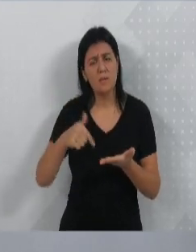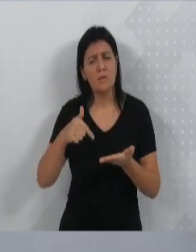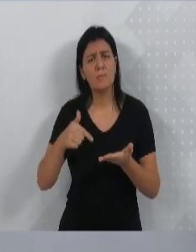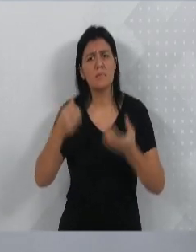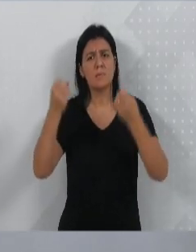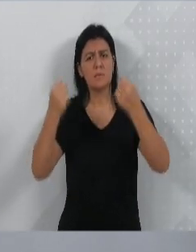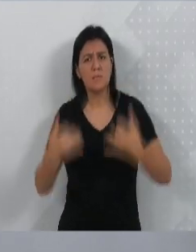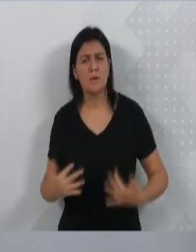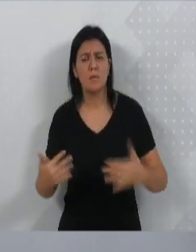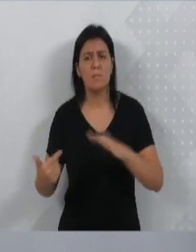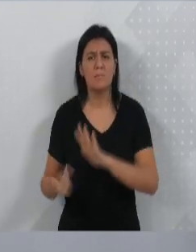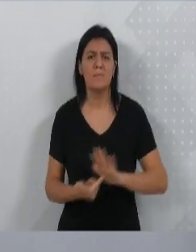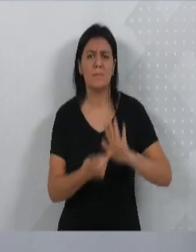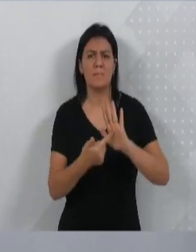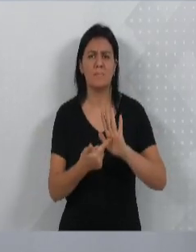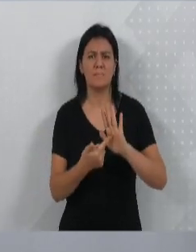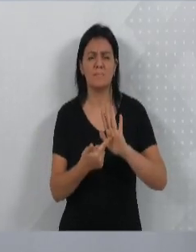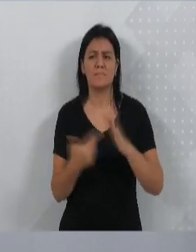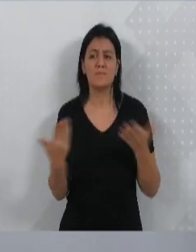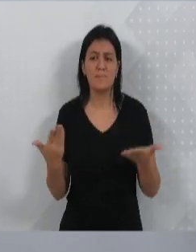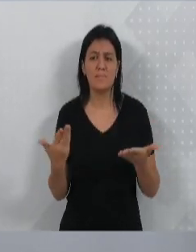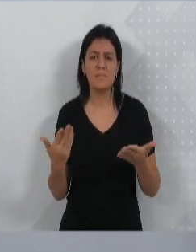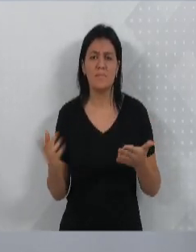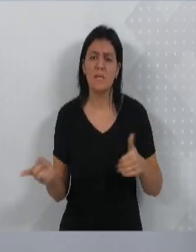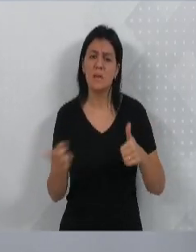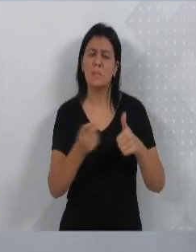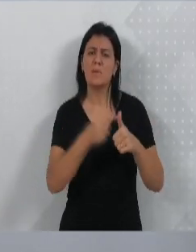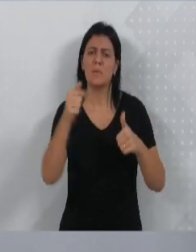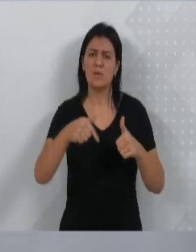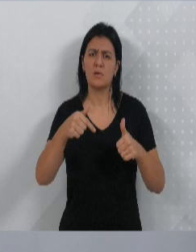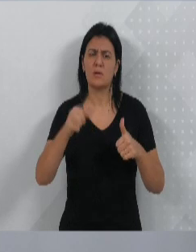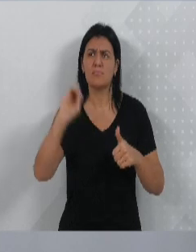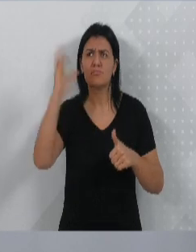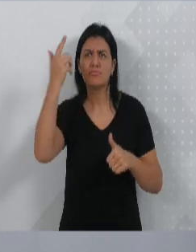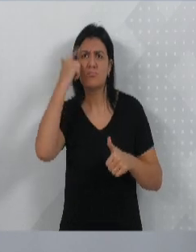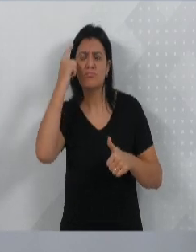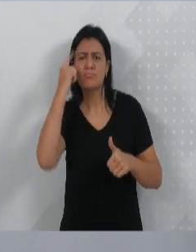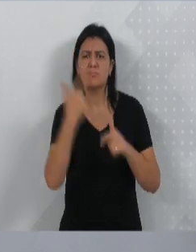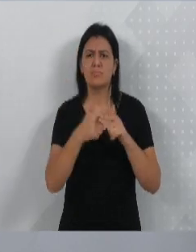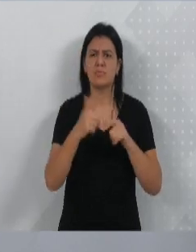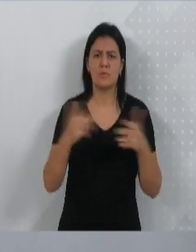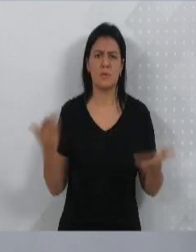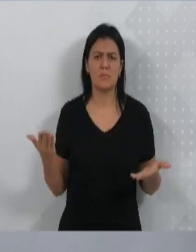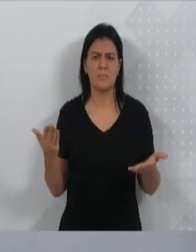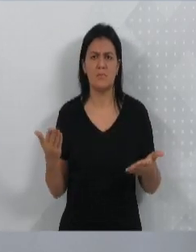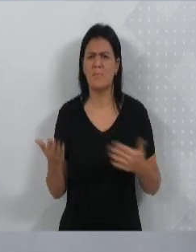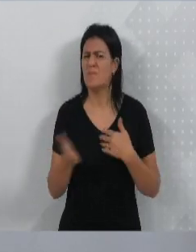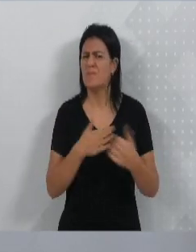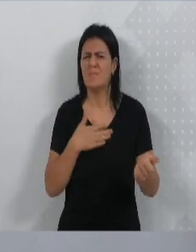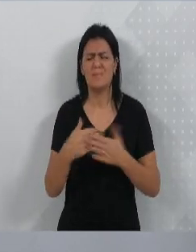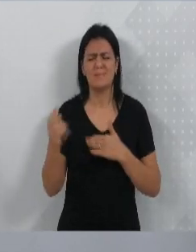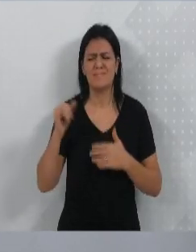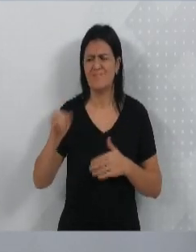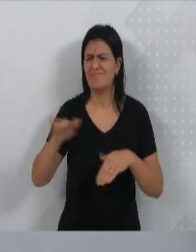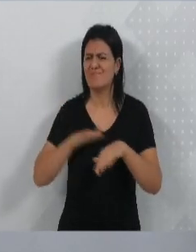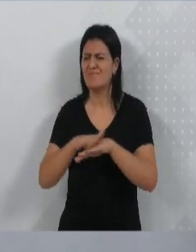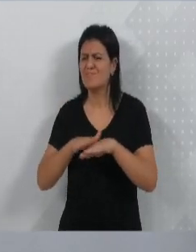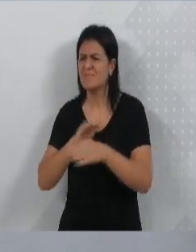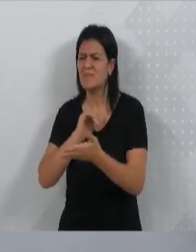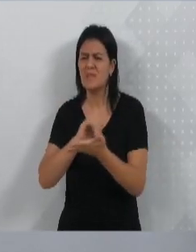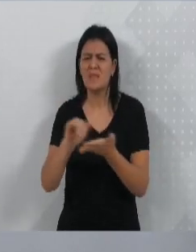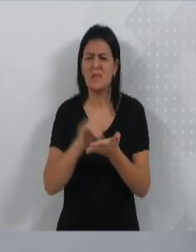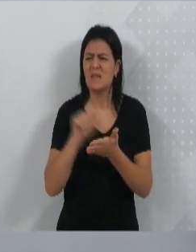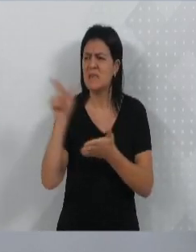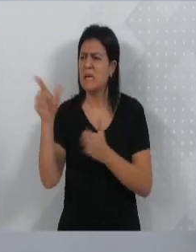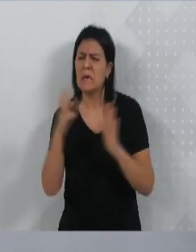gabinetes, que chegam nas visitas que a gente faz em primeiro lugar e procurar as soluções. E não importa se a gente tem que falar com o secretário A, secretário B, se é